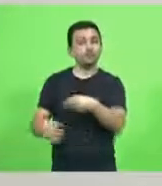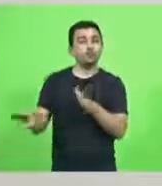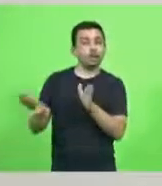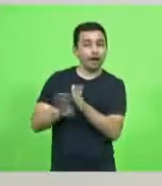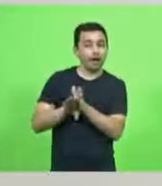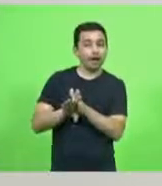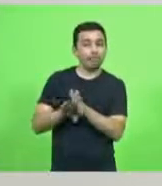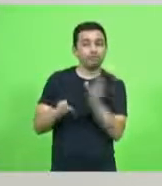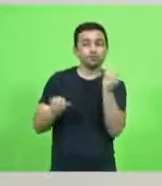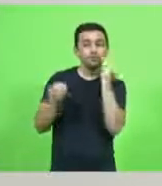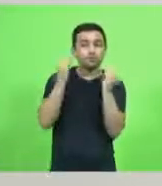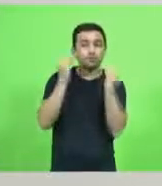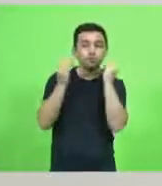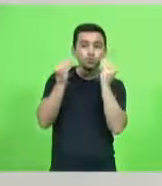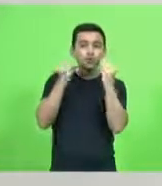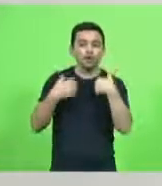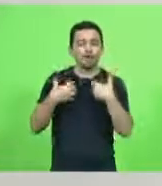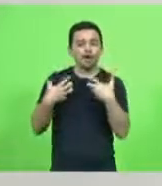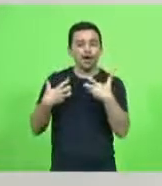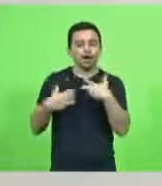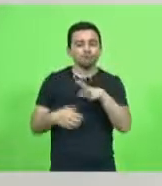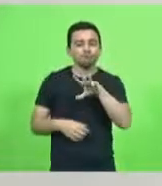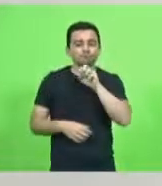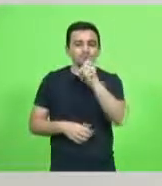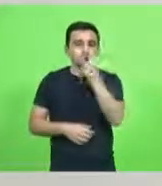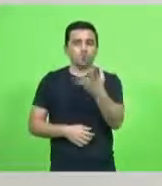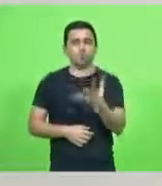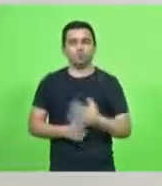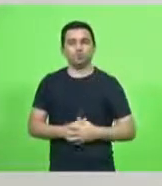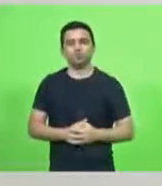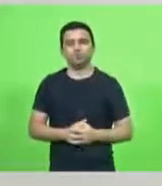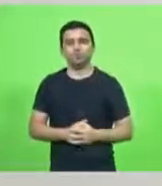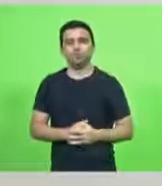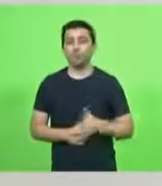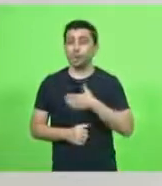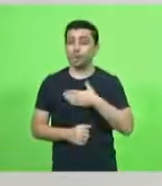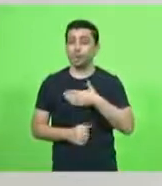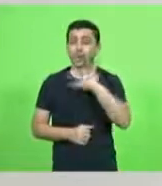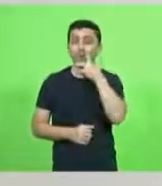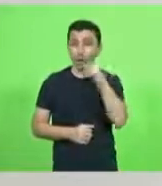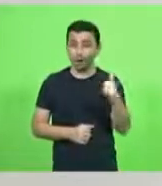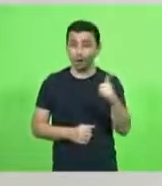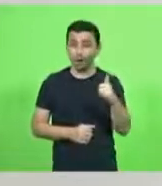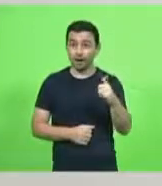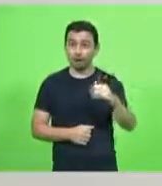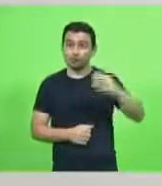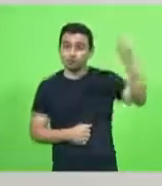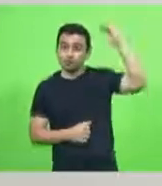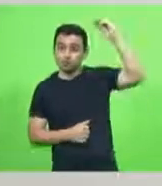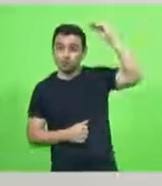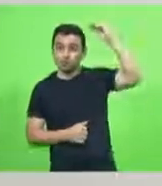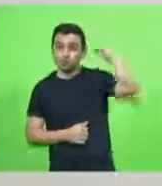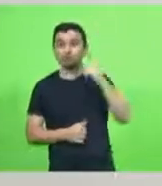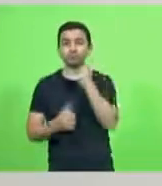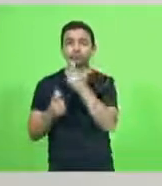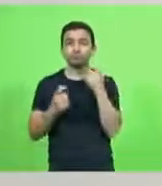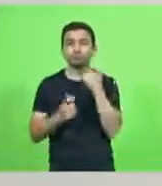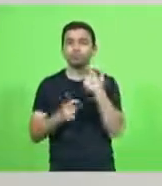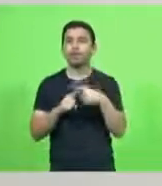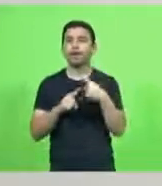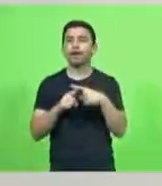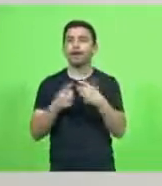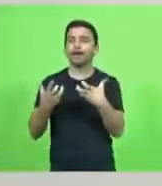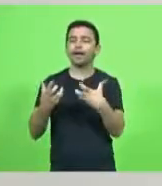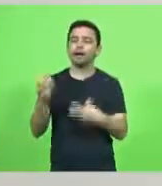me beijar e eu quero estar cheiroso para eles o meu pai colocava perfume James para esperar o meu